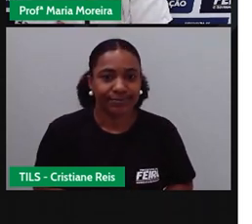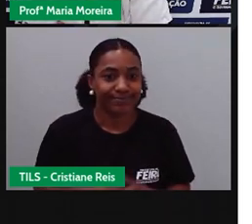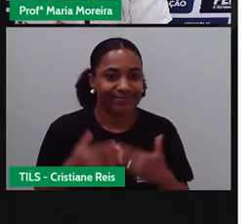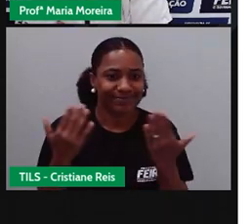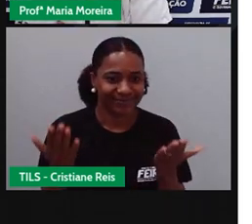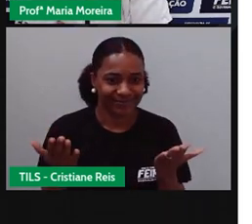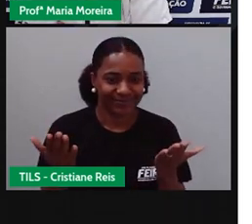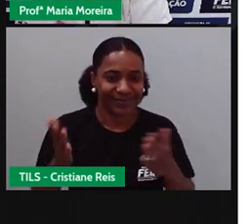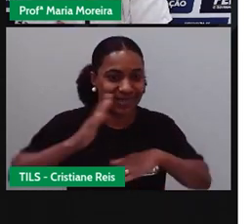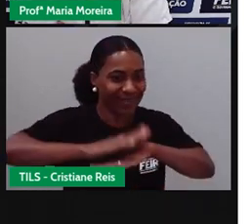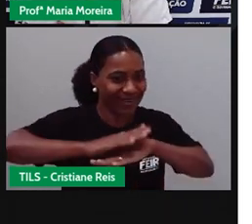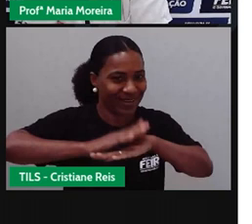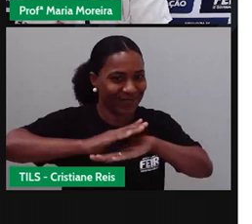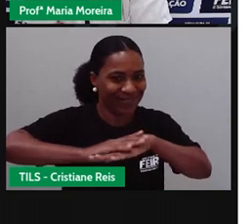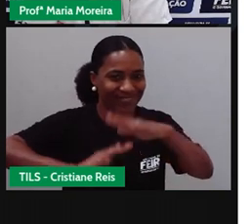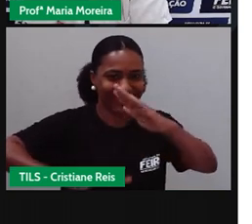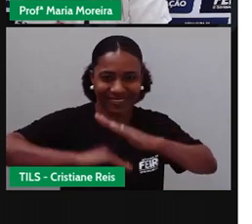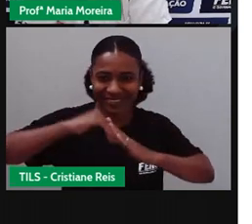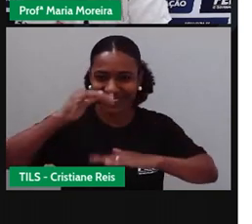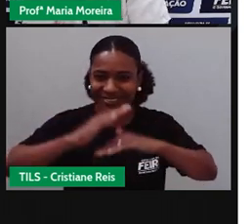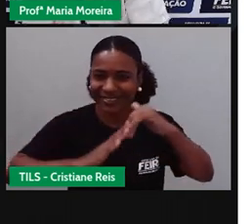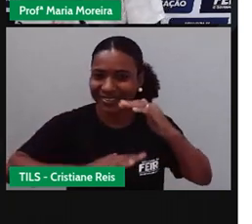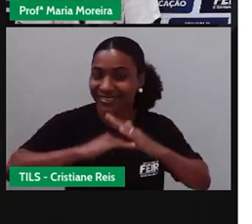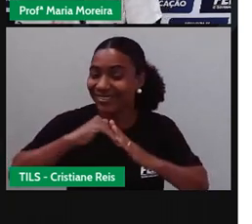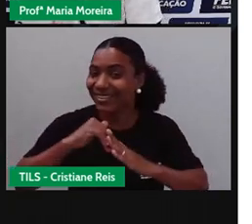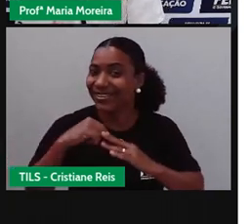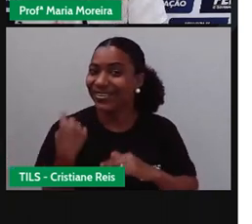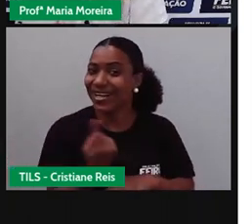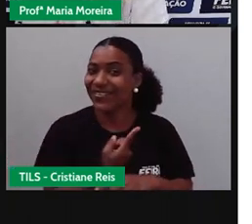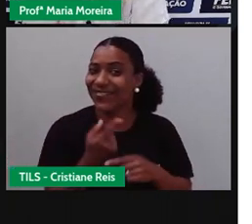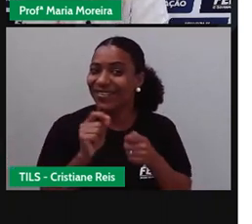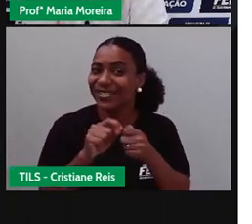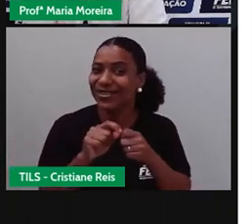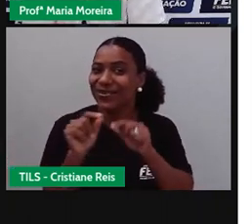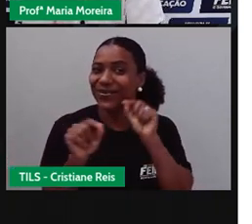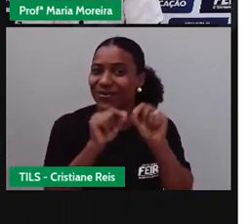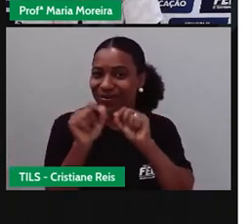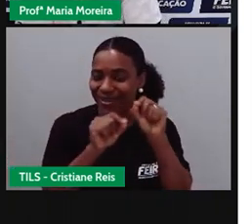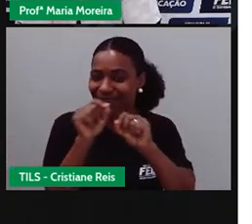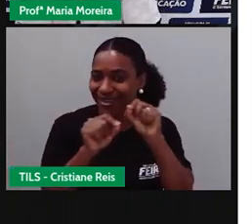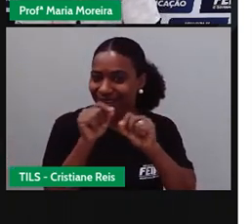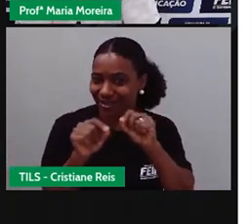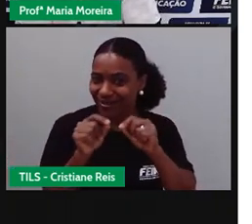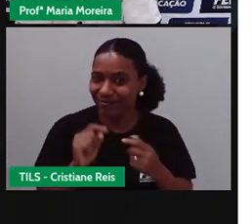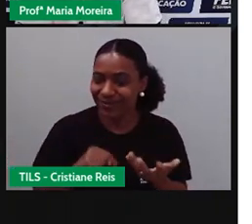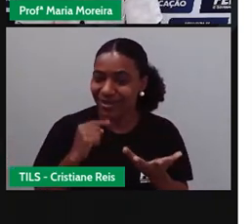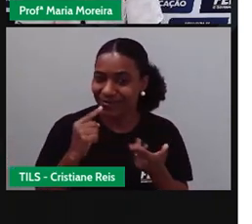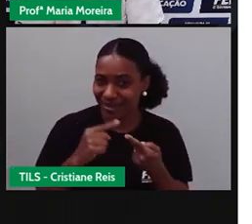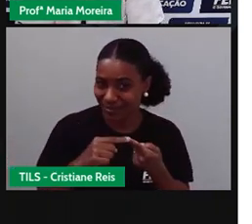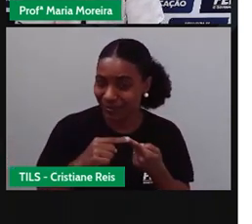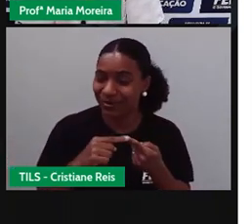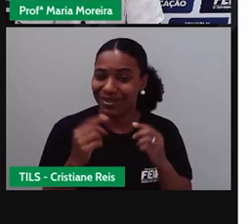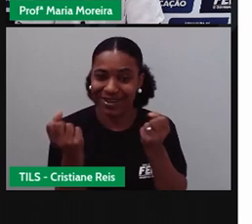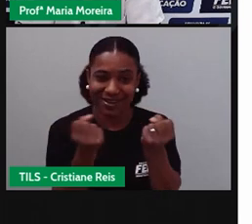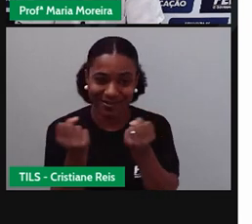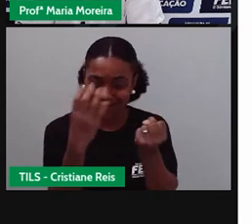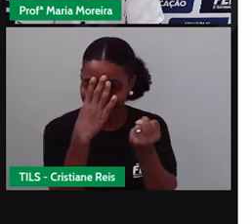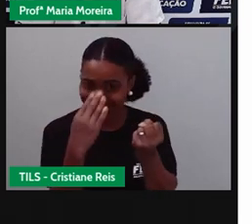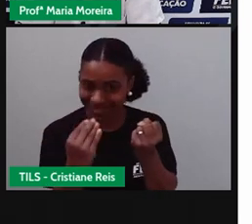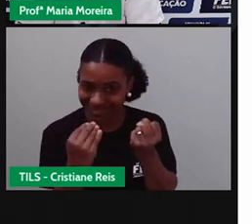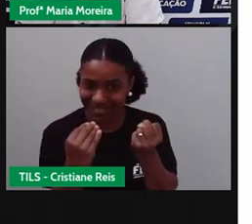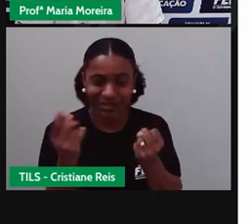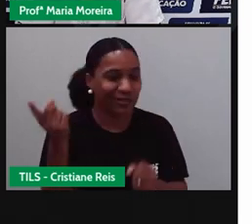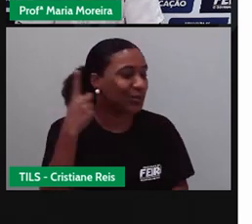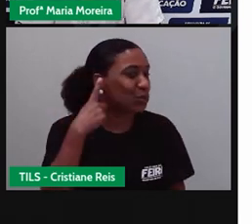mão na massa. O que será que vamos fazer? Falamos aqui hoje sobre a ambulância, sobre o som da